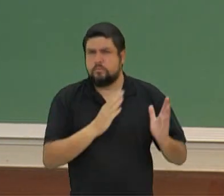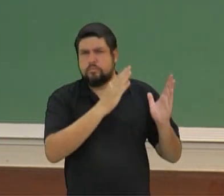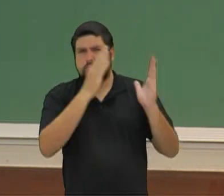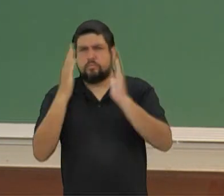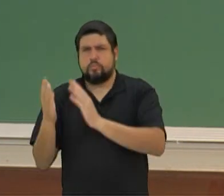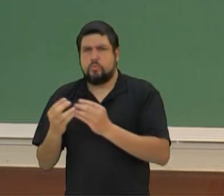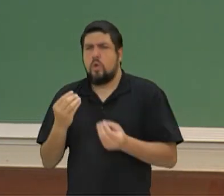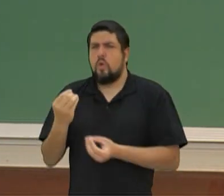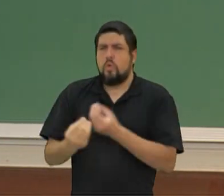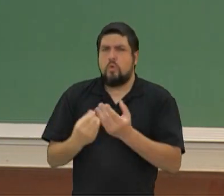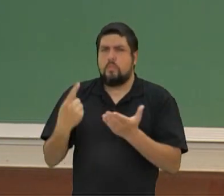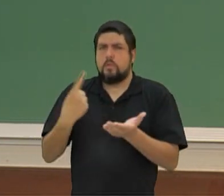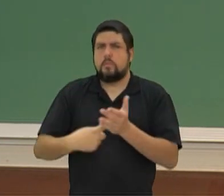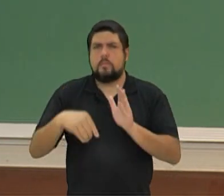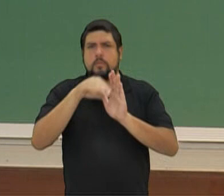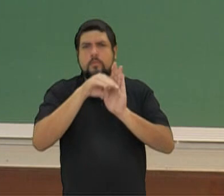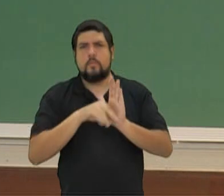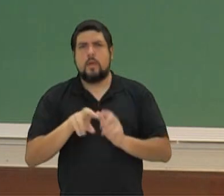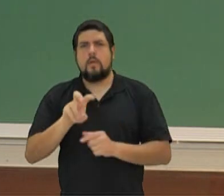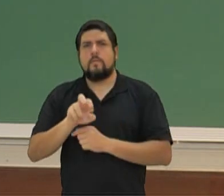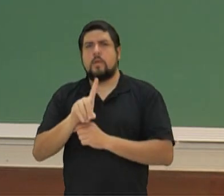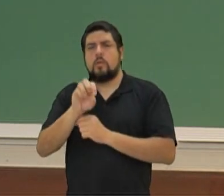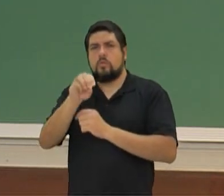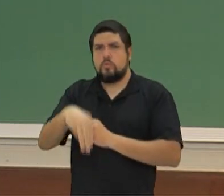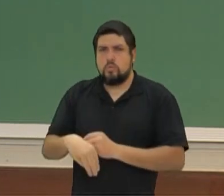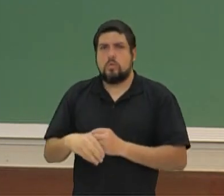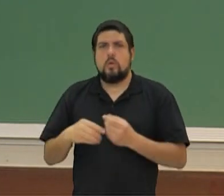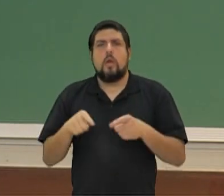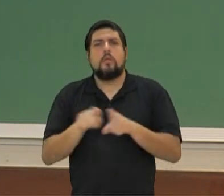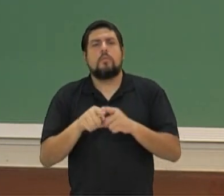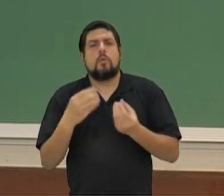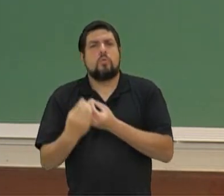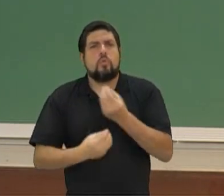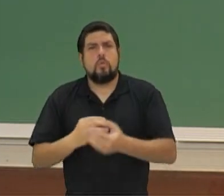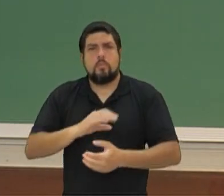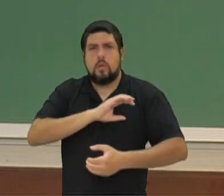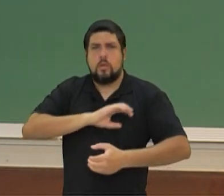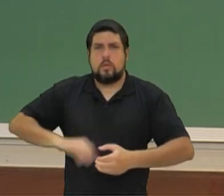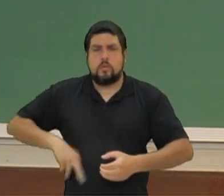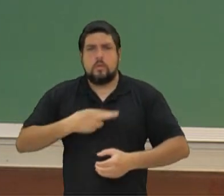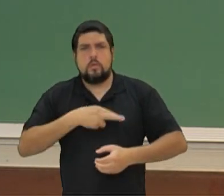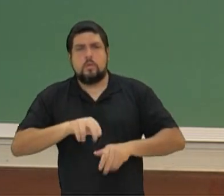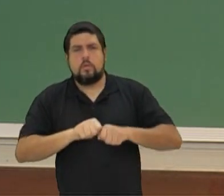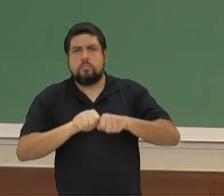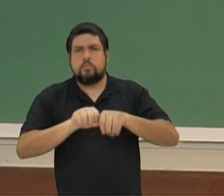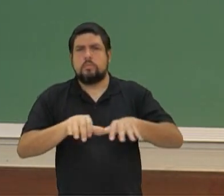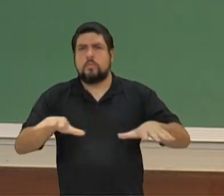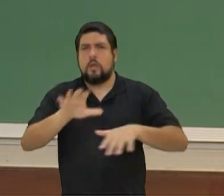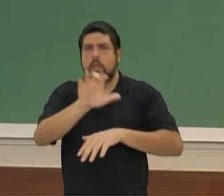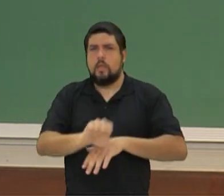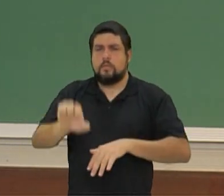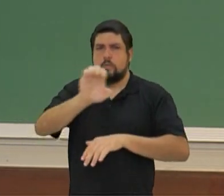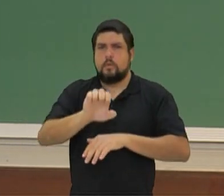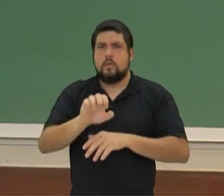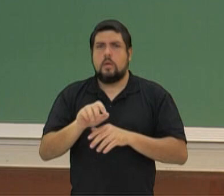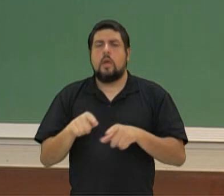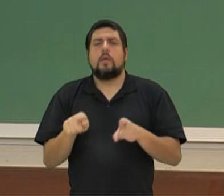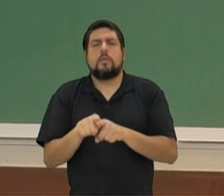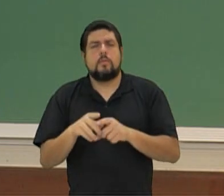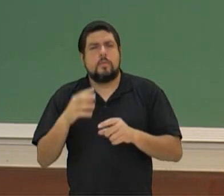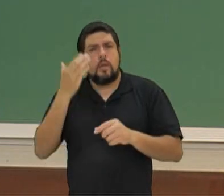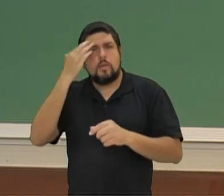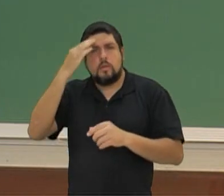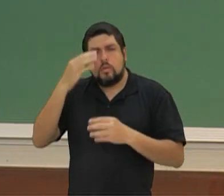ali o Tratado de Verdun, trouxe algumas questões, inclusive, relacionadas à cristianização e ficou um tema bem bacana para nós entendermos esse